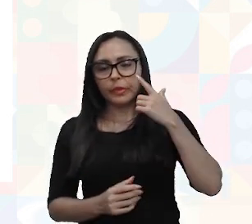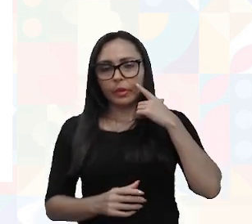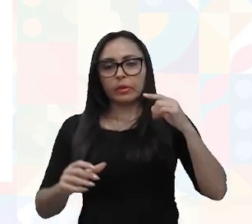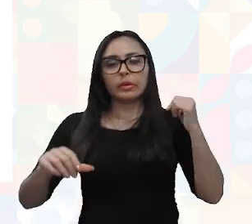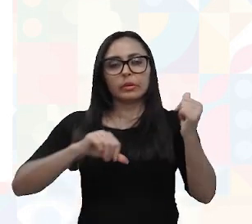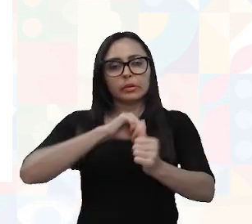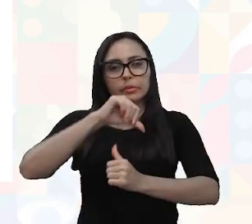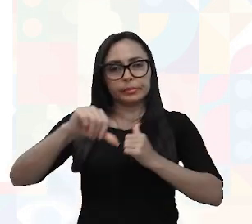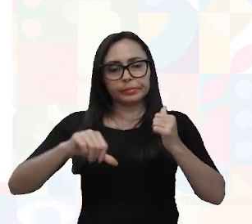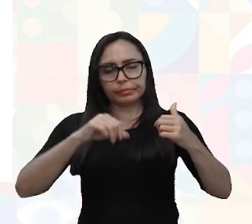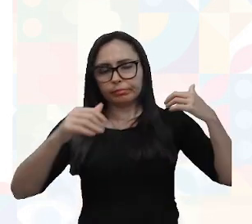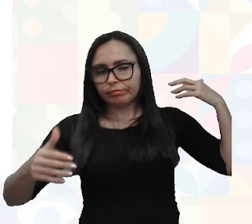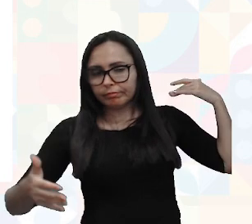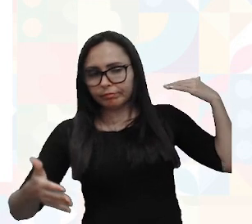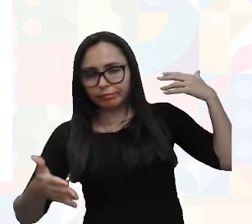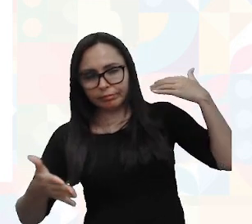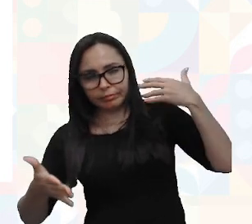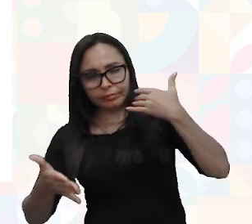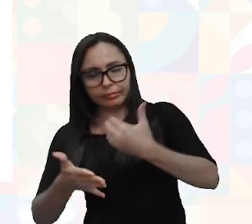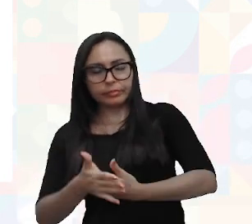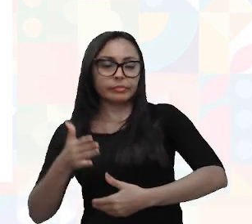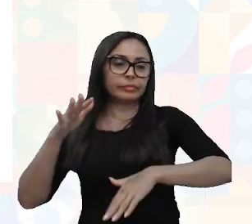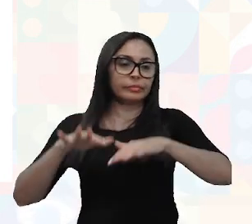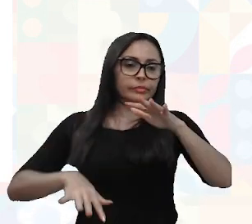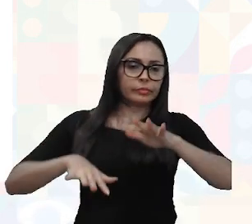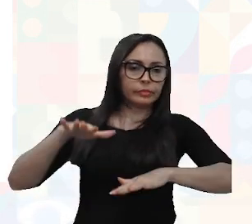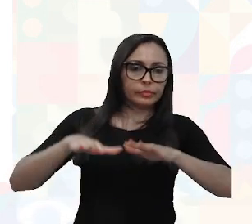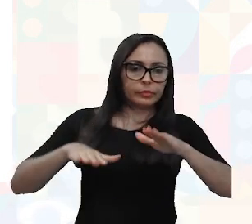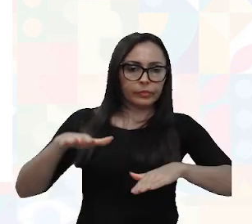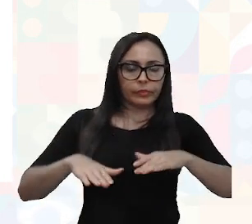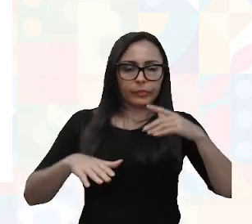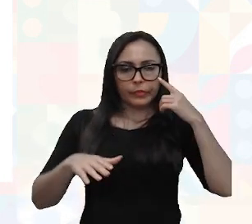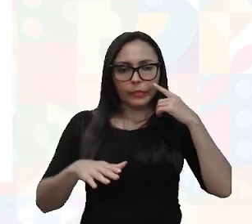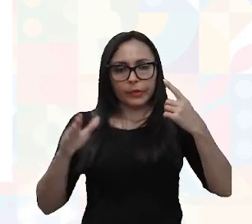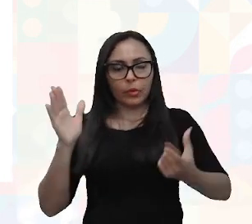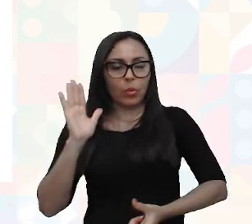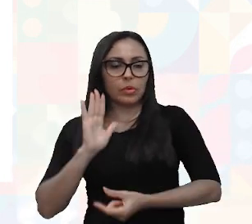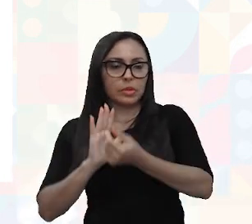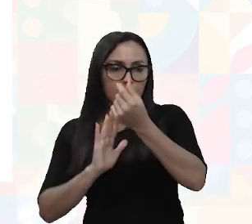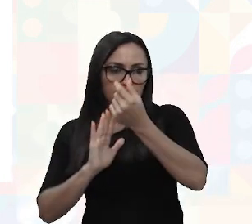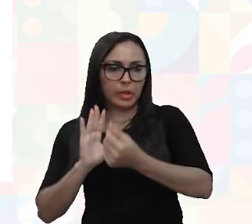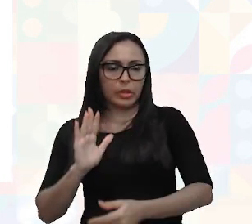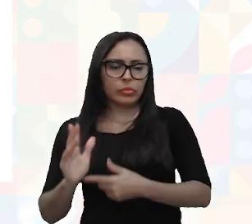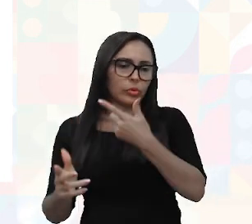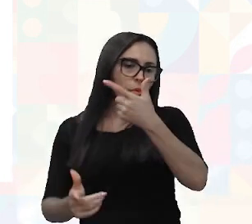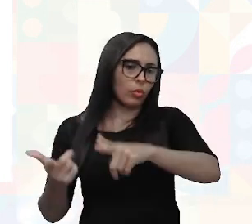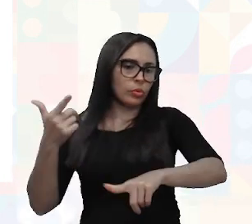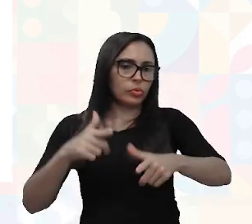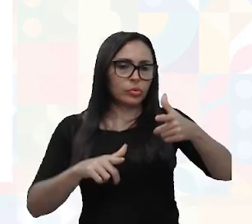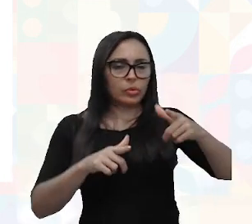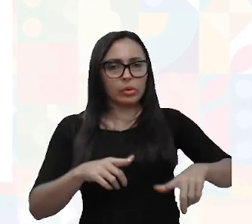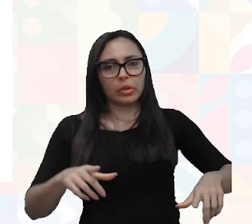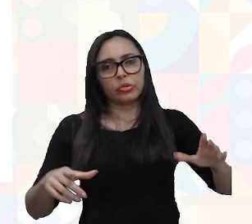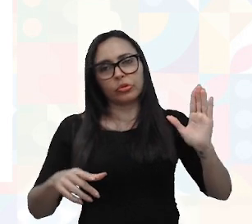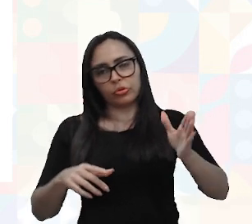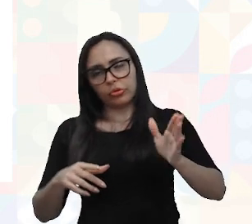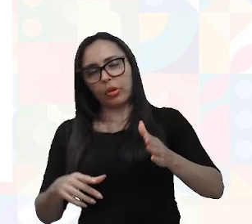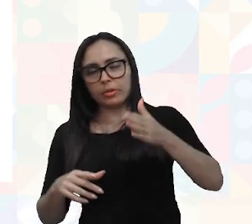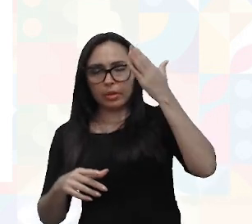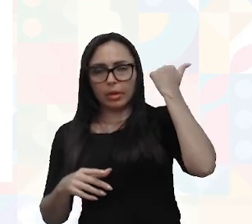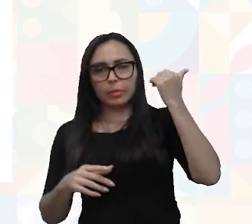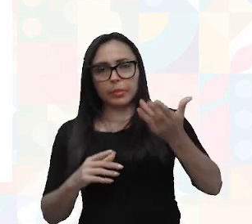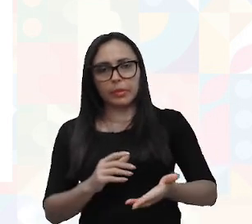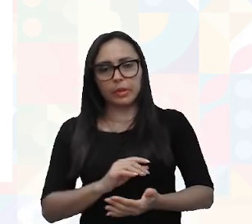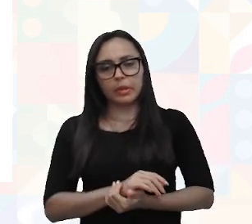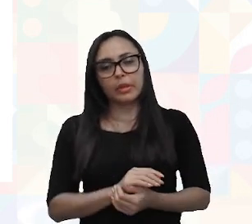modificando até... tudo vai depender do orçamento da produção e de outras coisas que a gente já sabe que